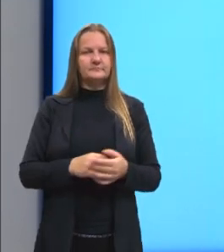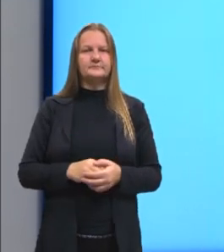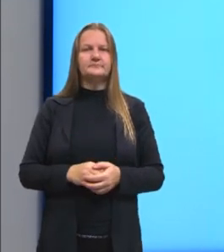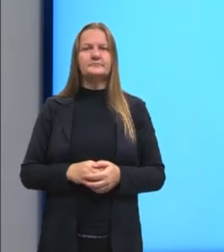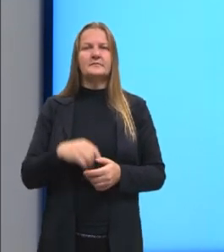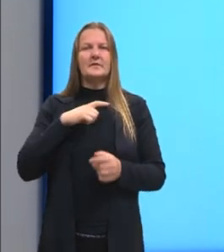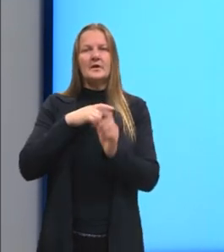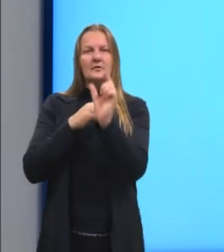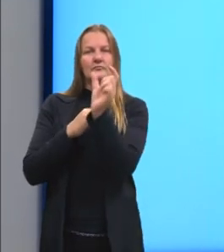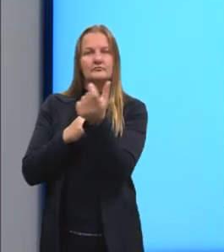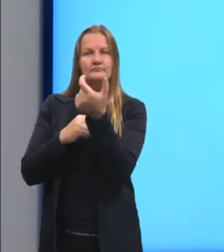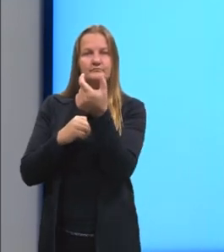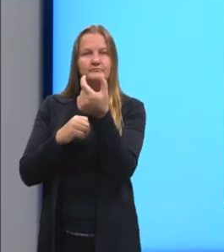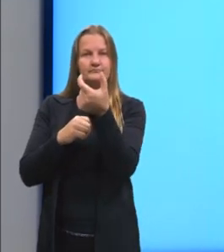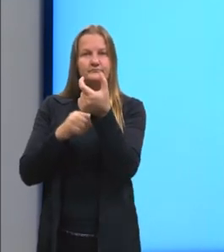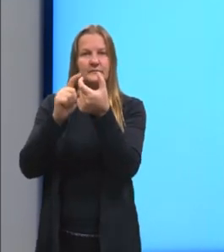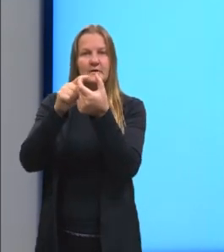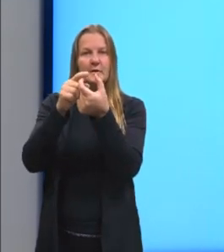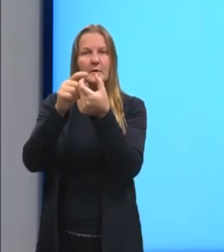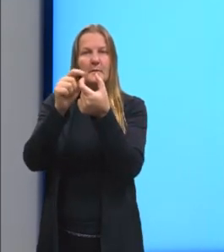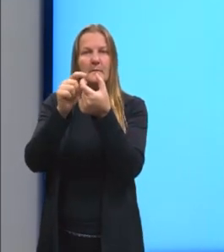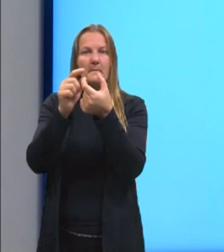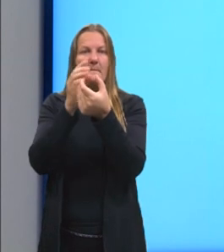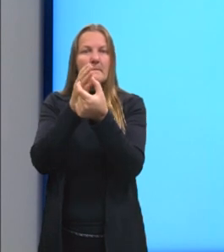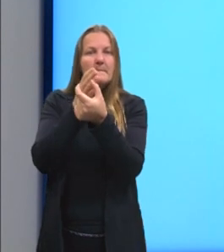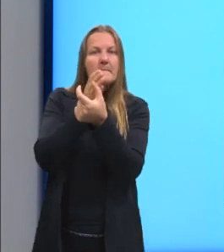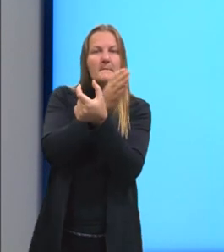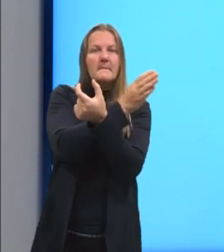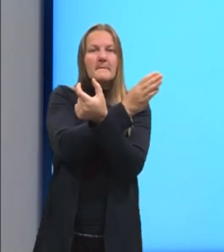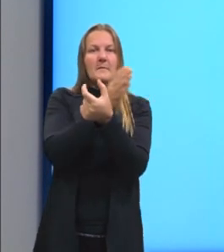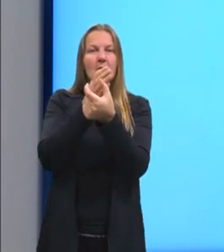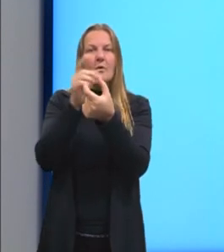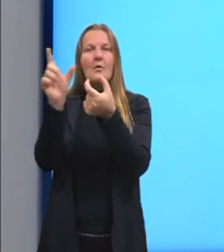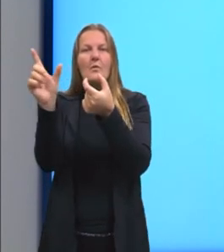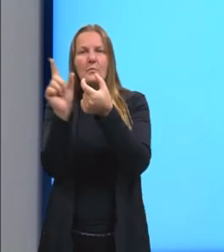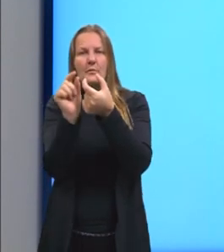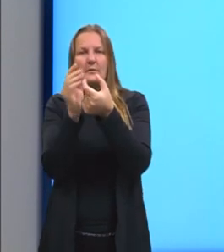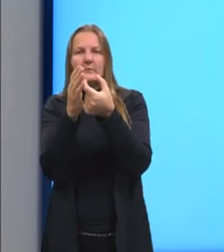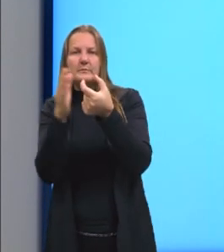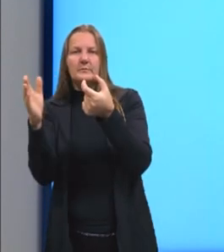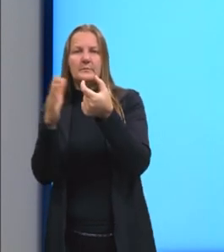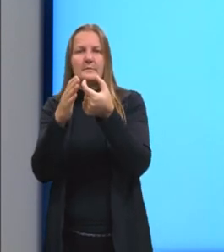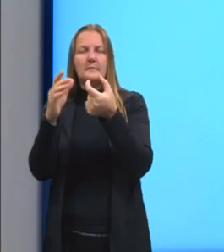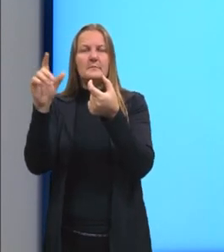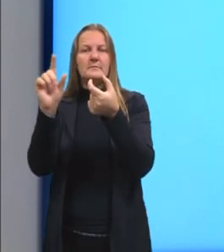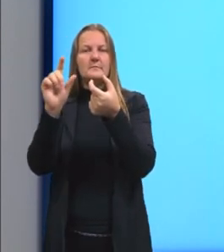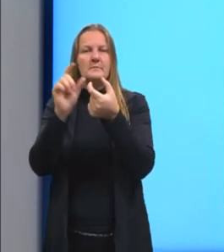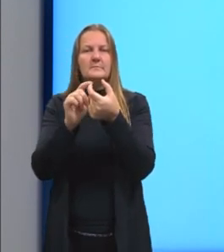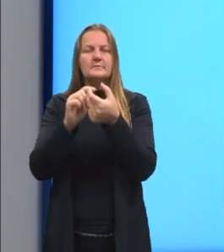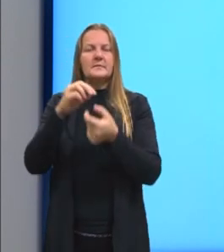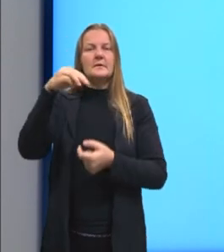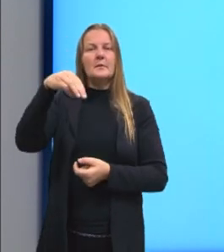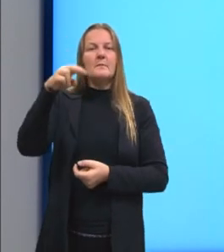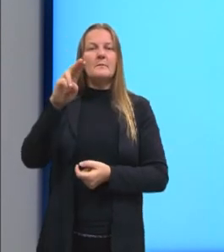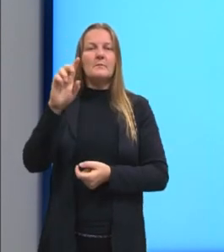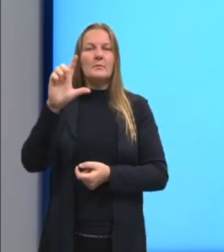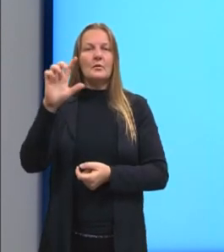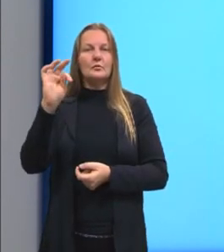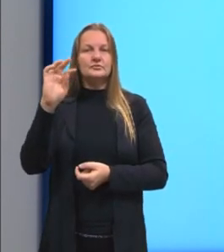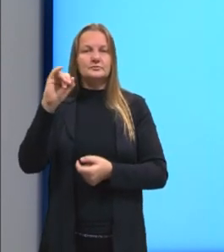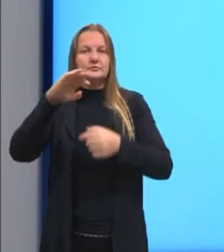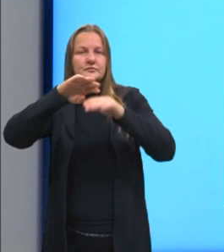valores que são maiores que o metro ou menores que o metro. Então os múltiplos e